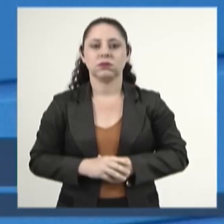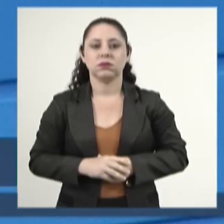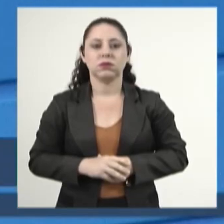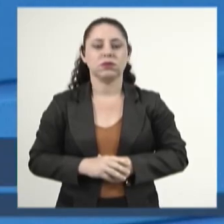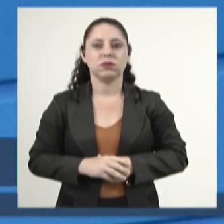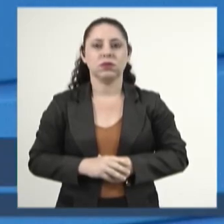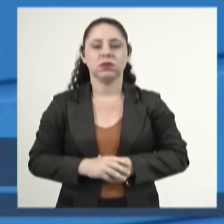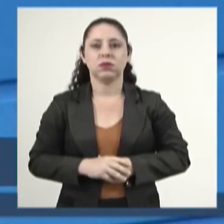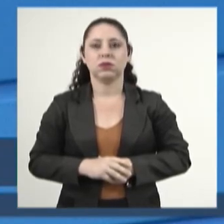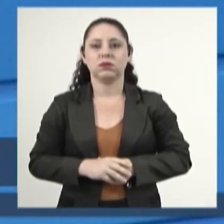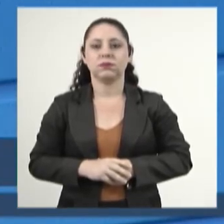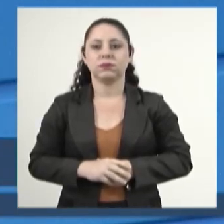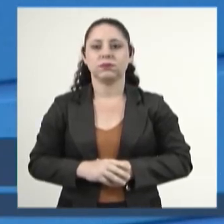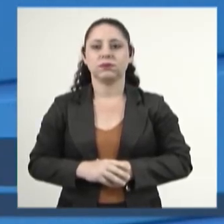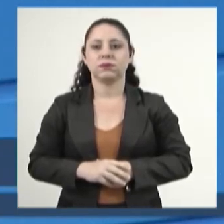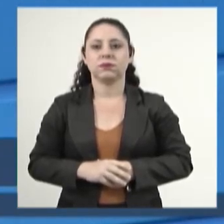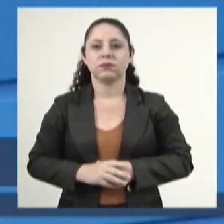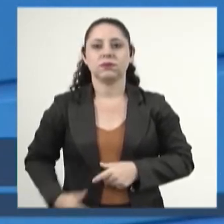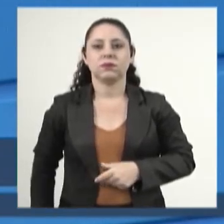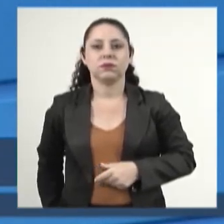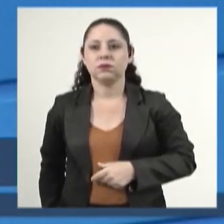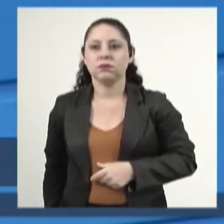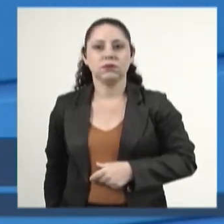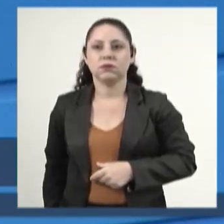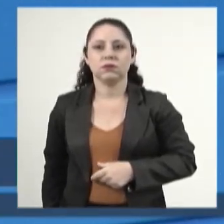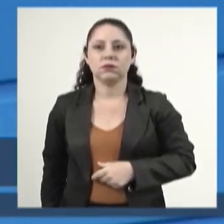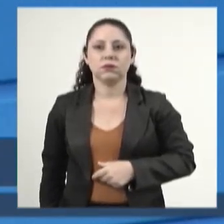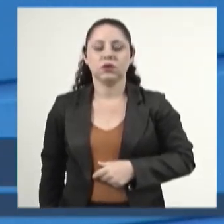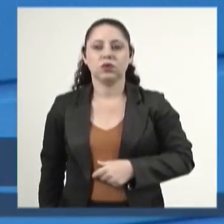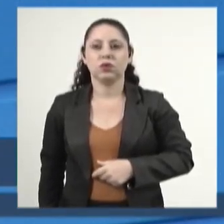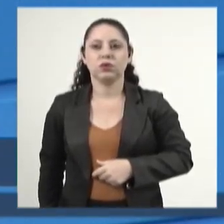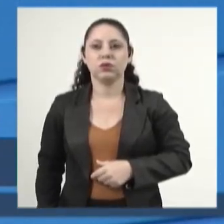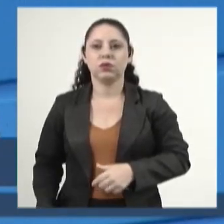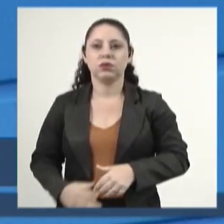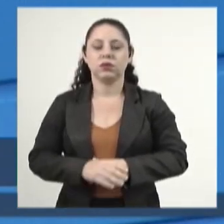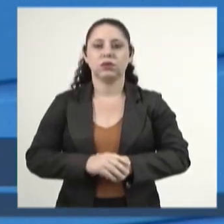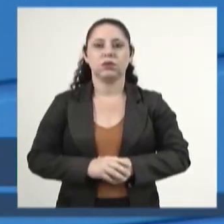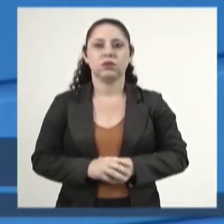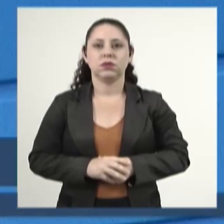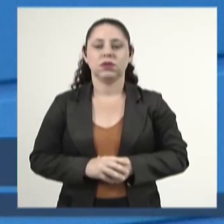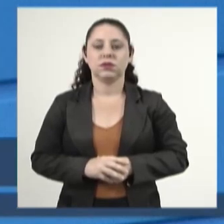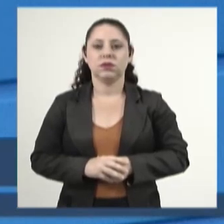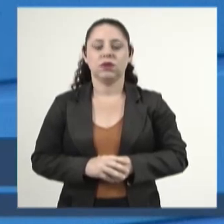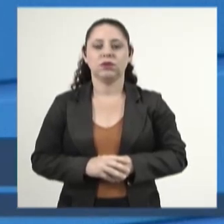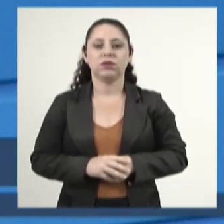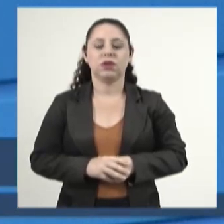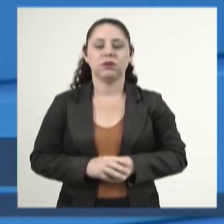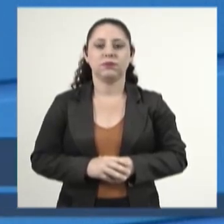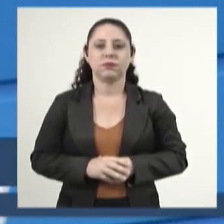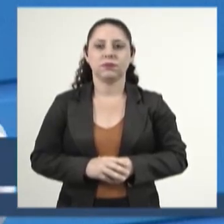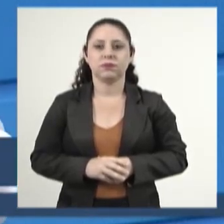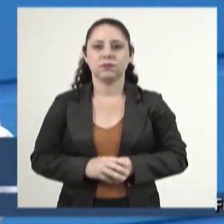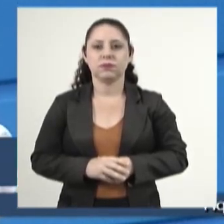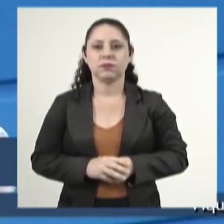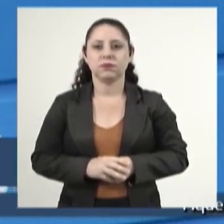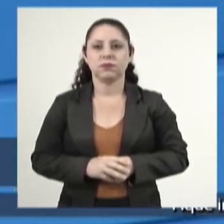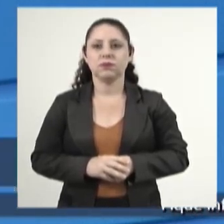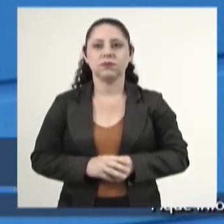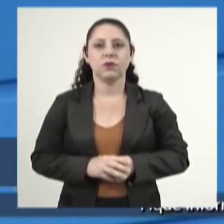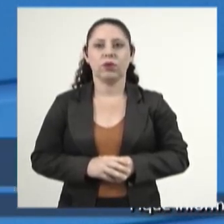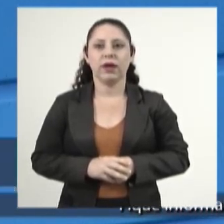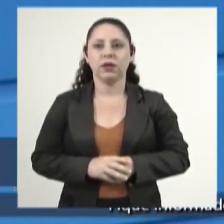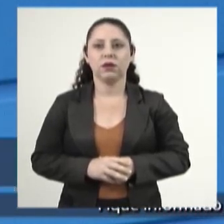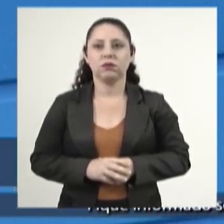que são as cuidadoras, são as responsáveis pelas pessoas com deficiência. Eu sou mãe de um autista,